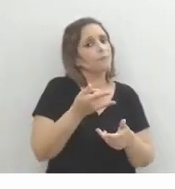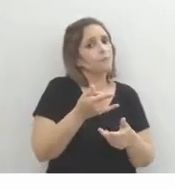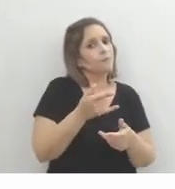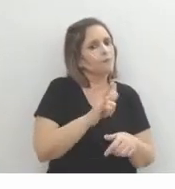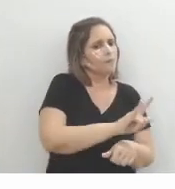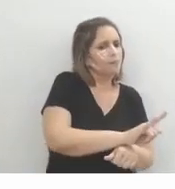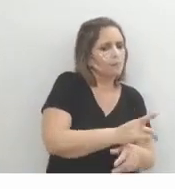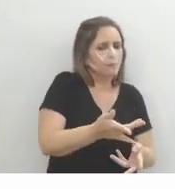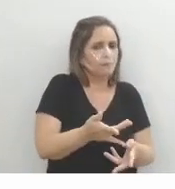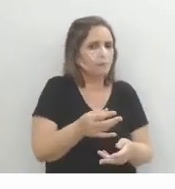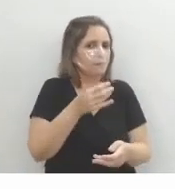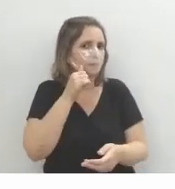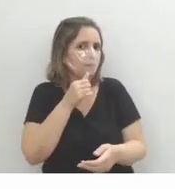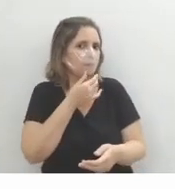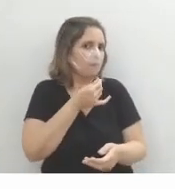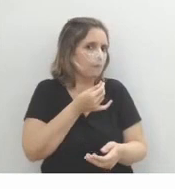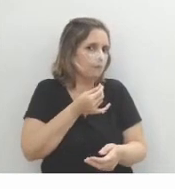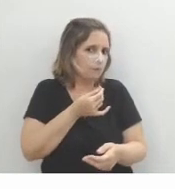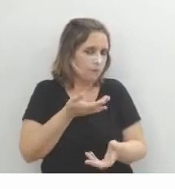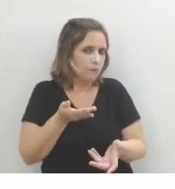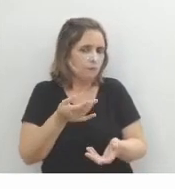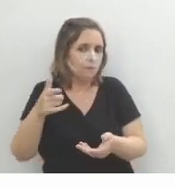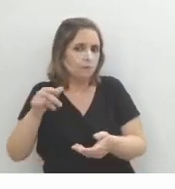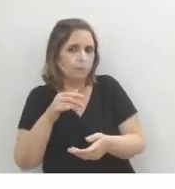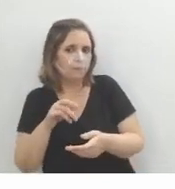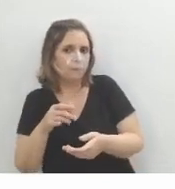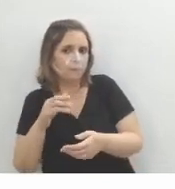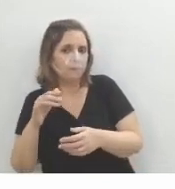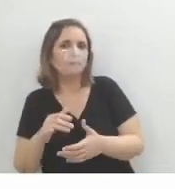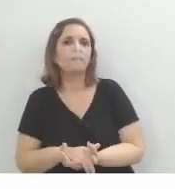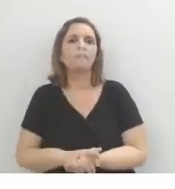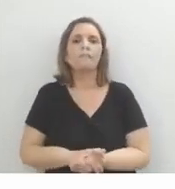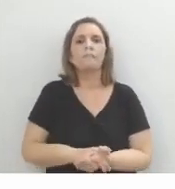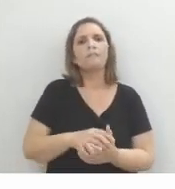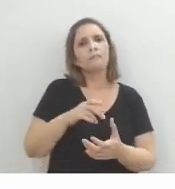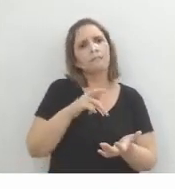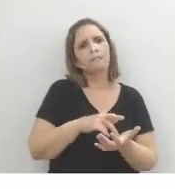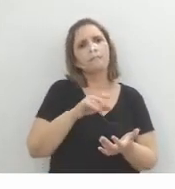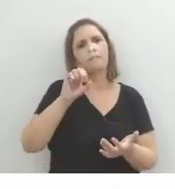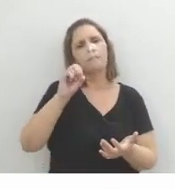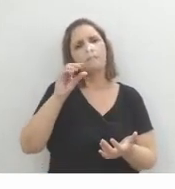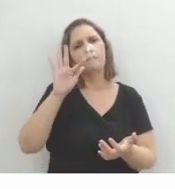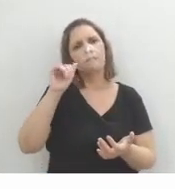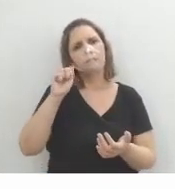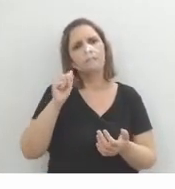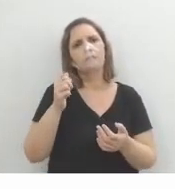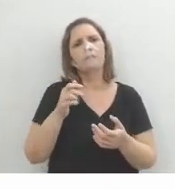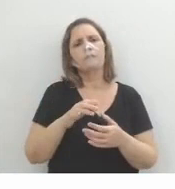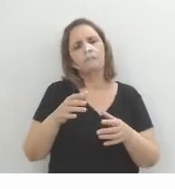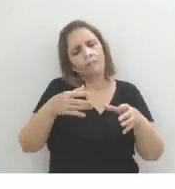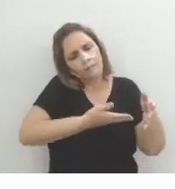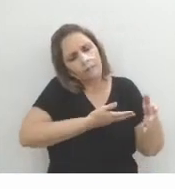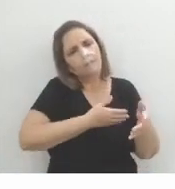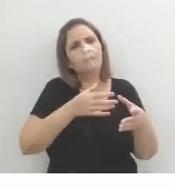existiu, mas das deixas que são lançadas, é bem interessante. Olha lá. Então, de fato, Sofia e Cristiano logo incluem Rubião em